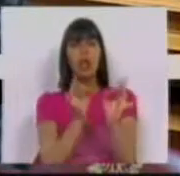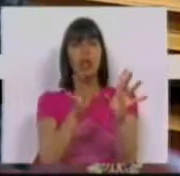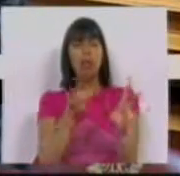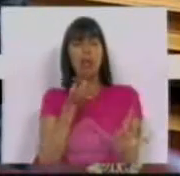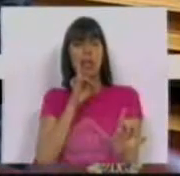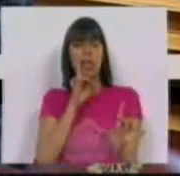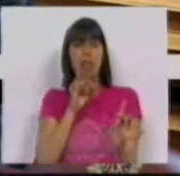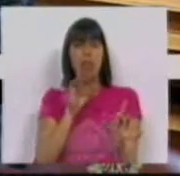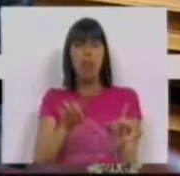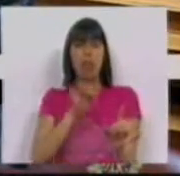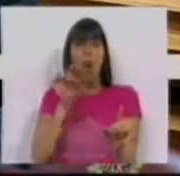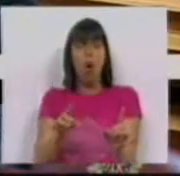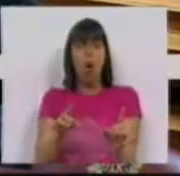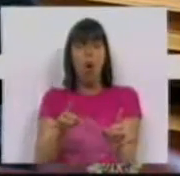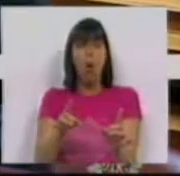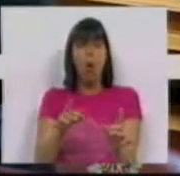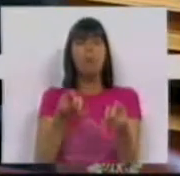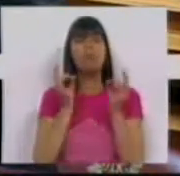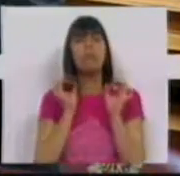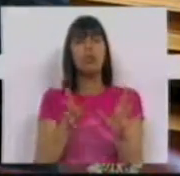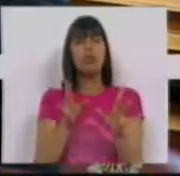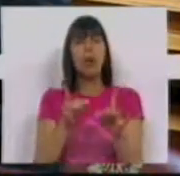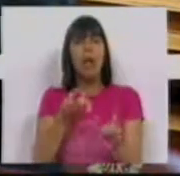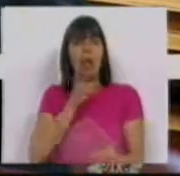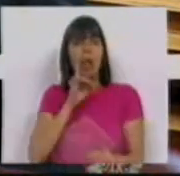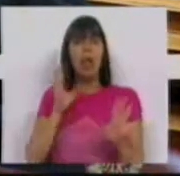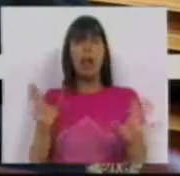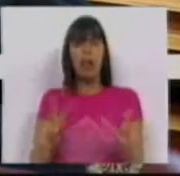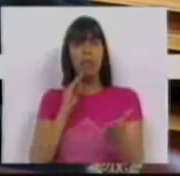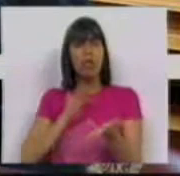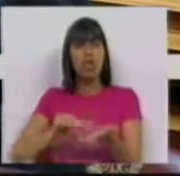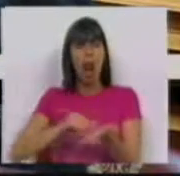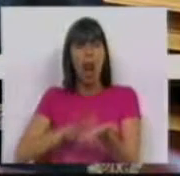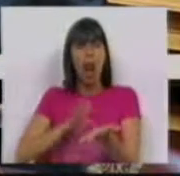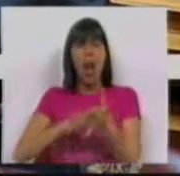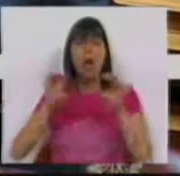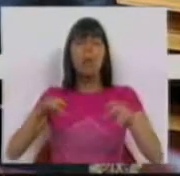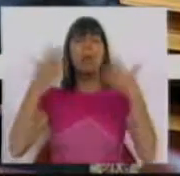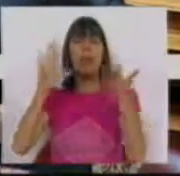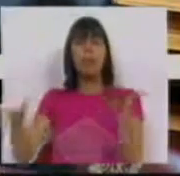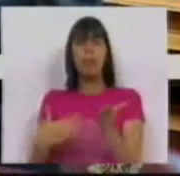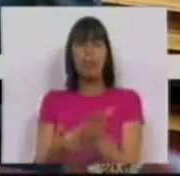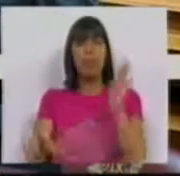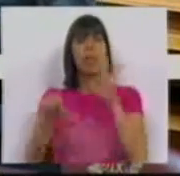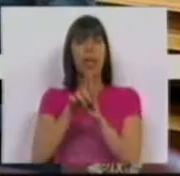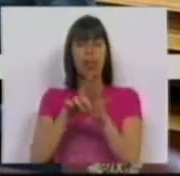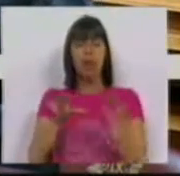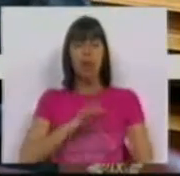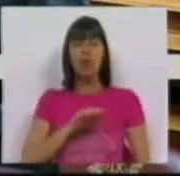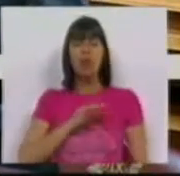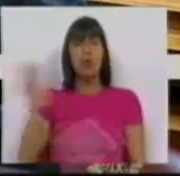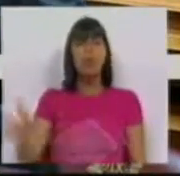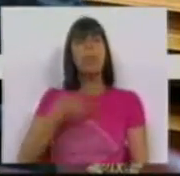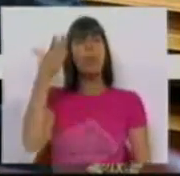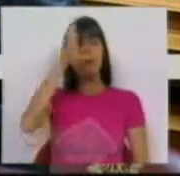ilícito, ou seja, no caso de um despedimento ilegal, está escrito no preâmbulo da proposta de lei e foi o Senhor